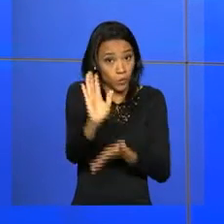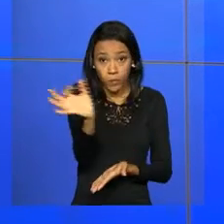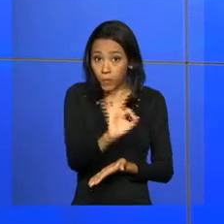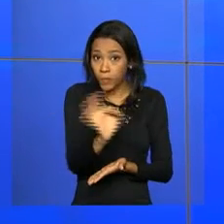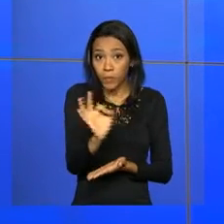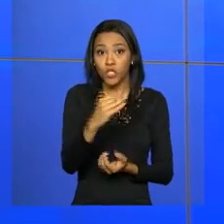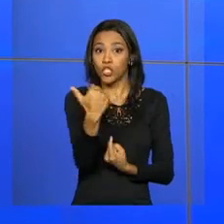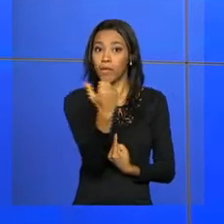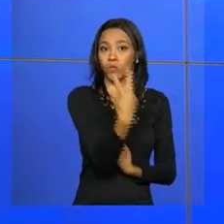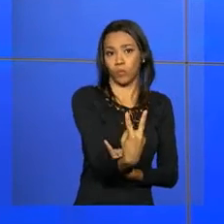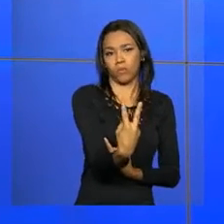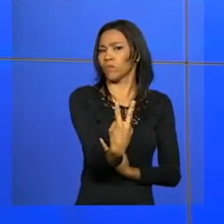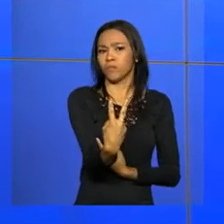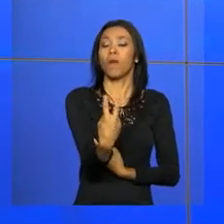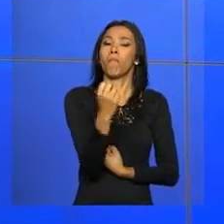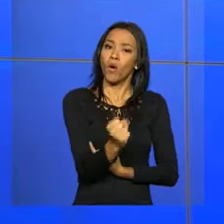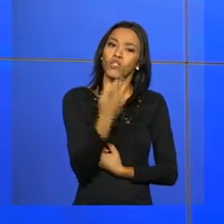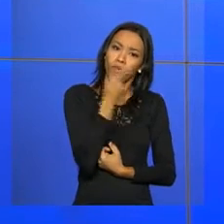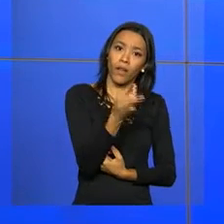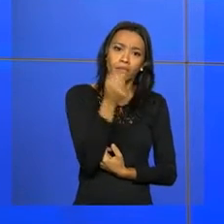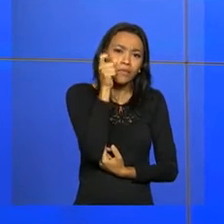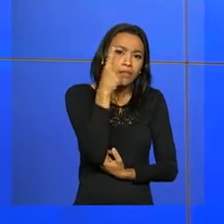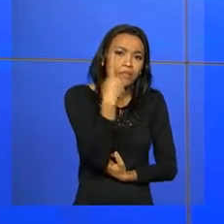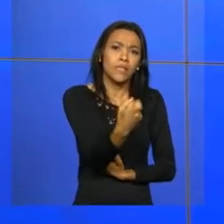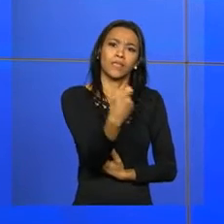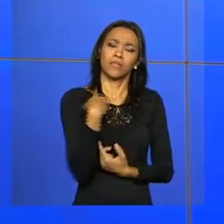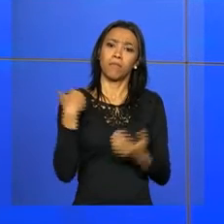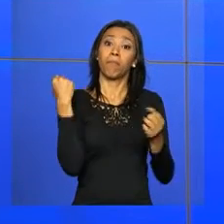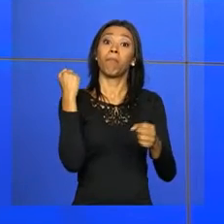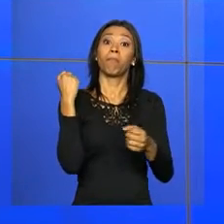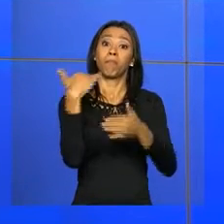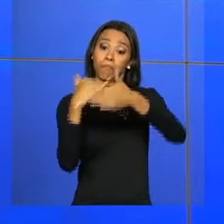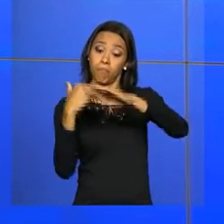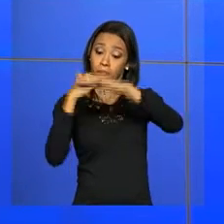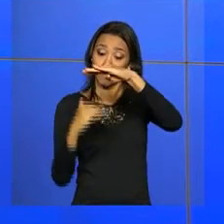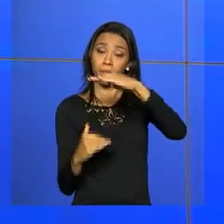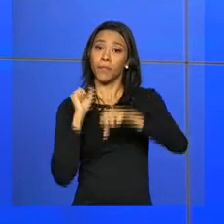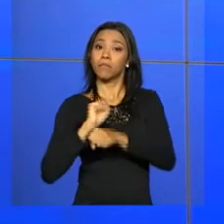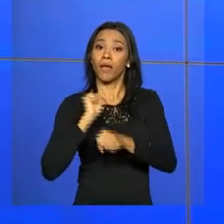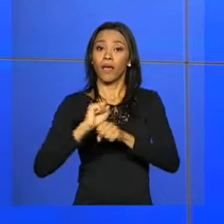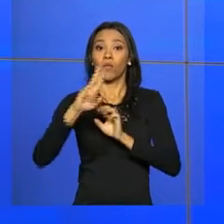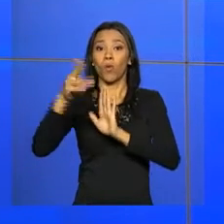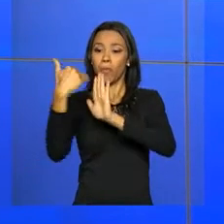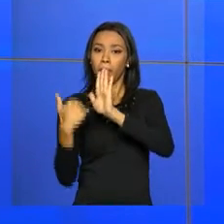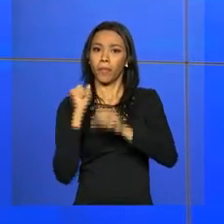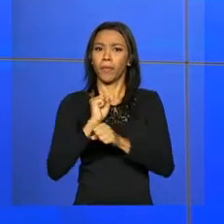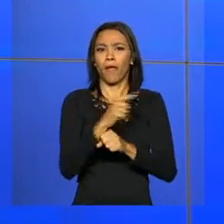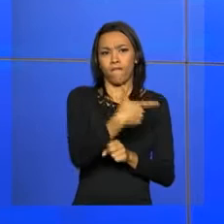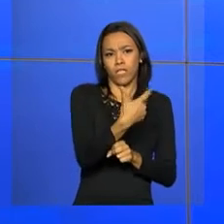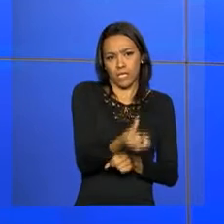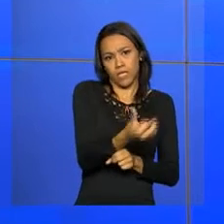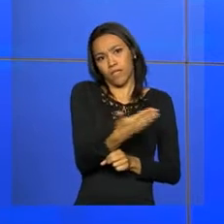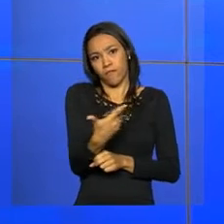nenhuma das duas chamadas, poderá registrar que tem interesse em participar da lista de espera. A data para se inscrever vai de 26 a